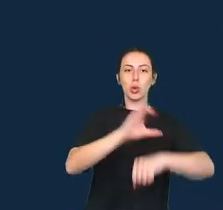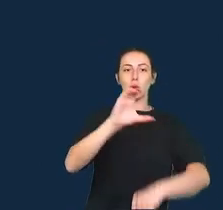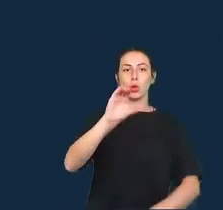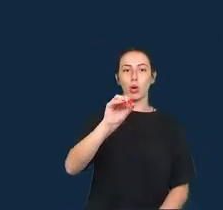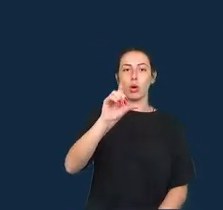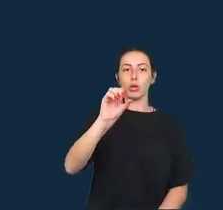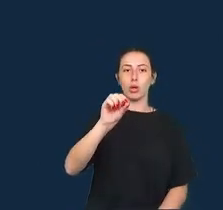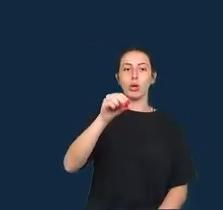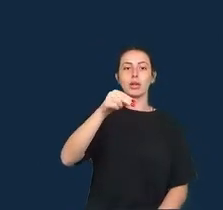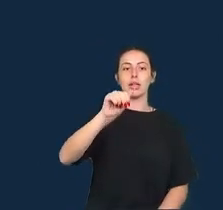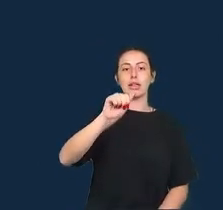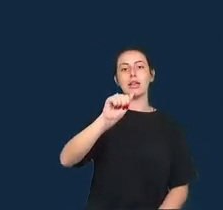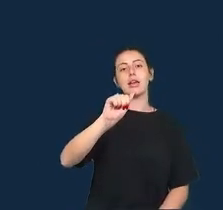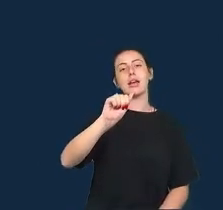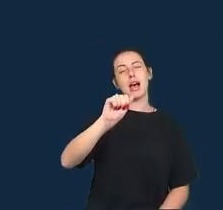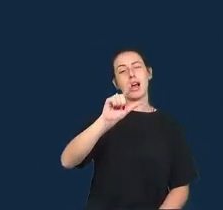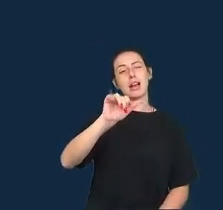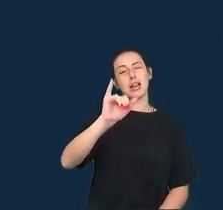agora